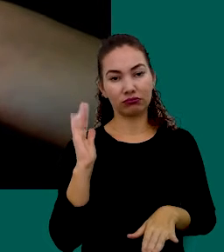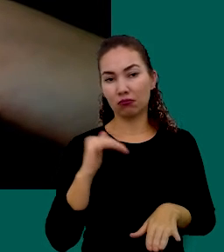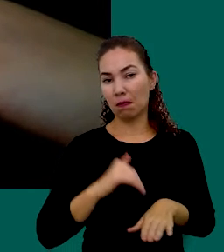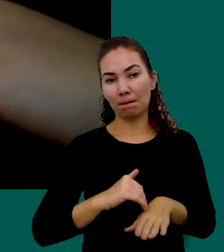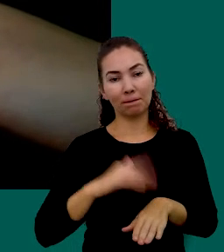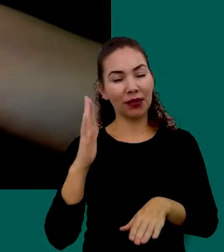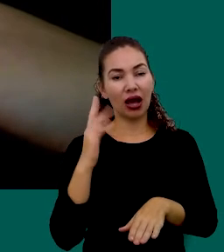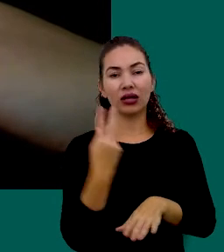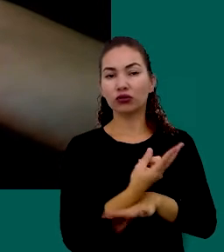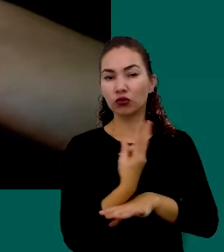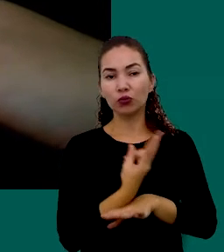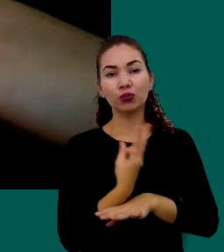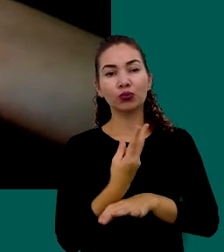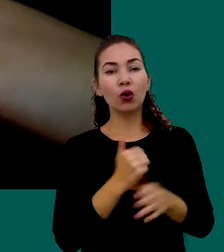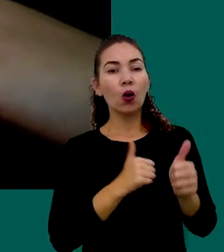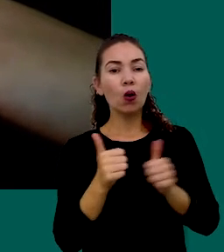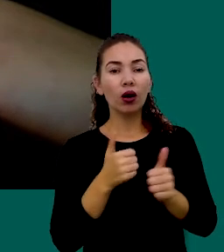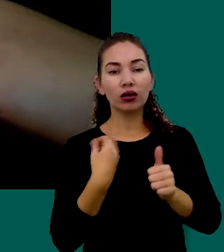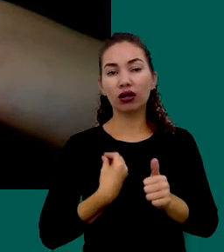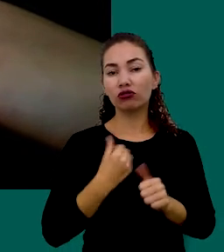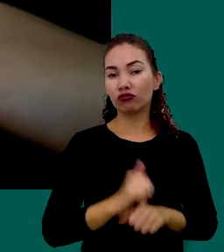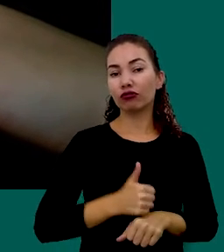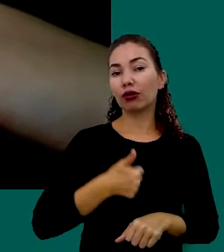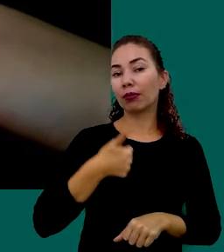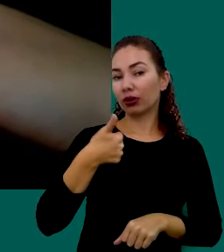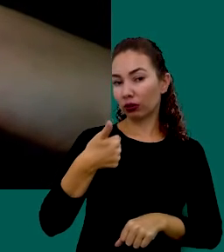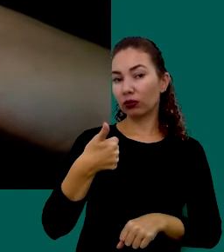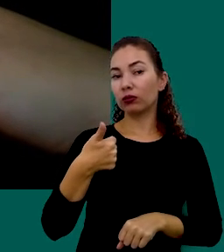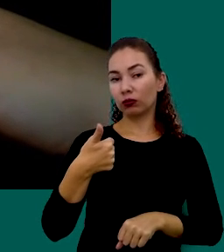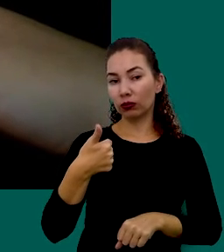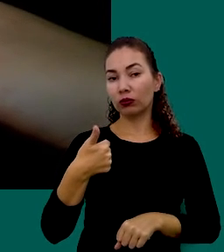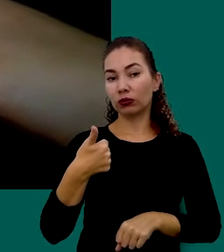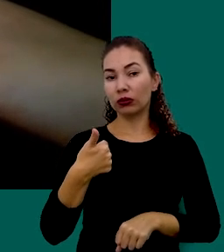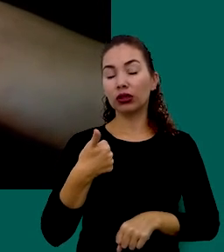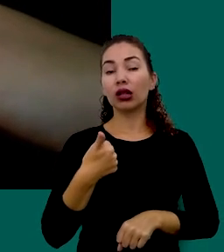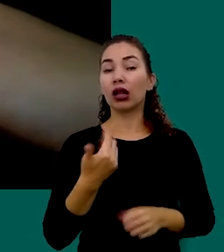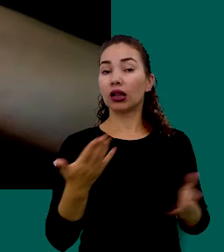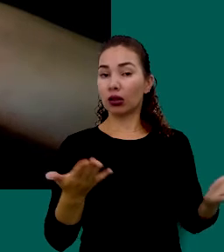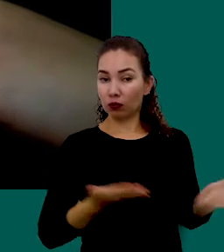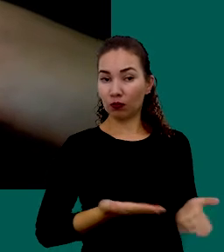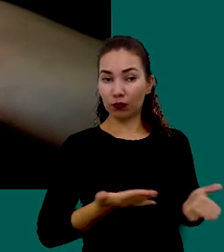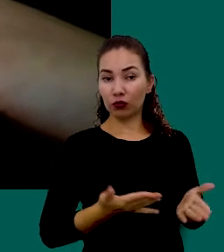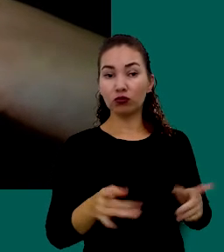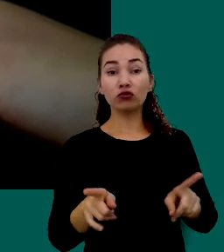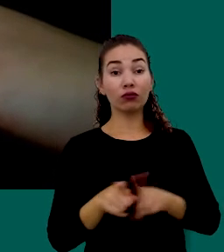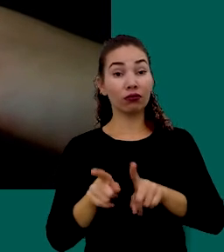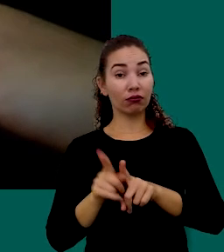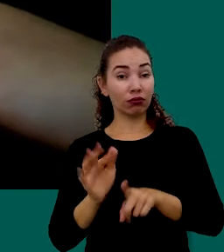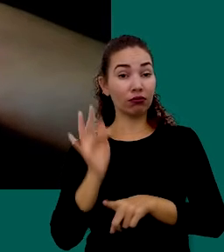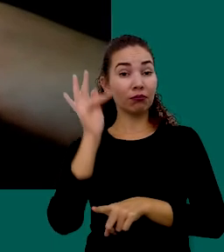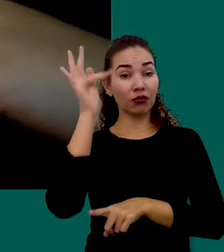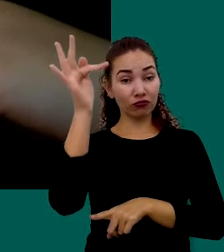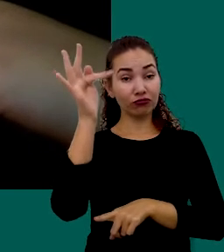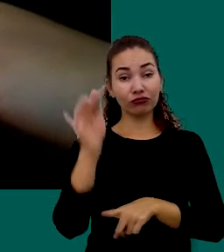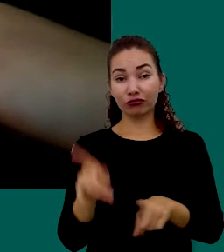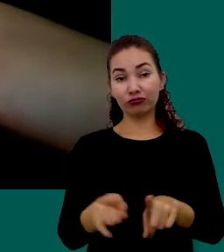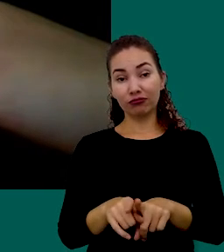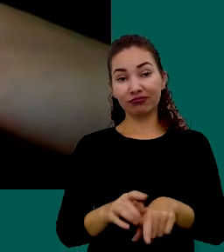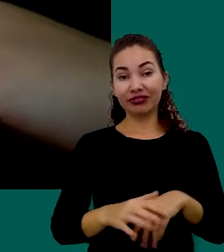uma busca Por uma Qualidade de vida Melhor Tanto Para o presente Quanto Para o teu futuro